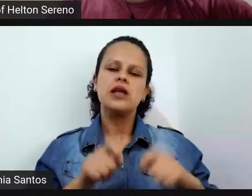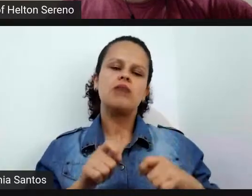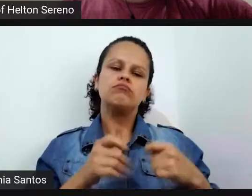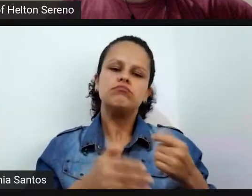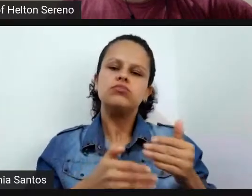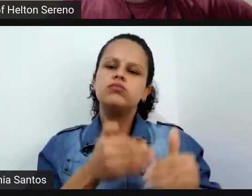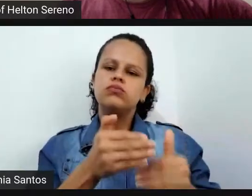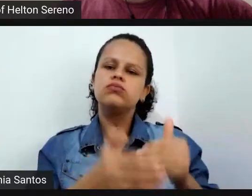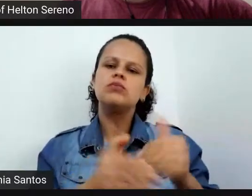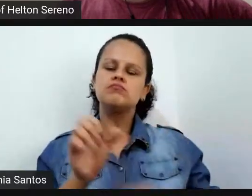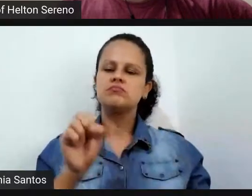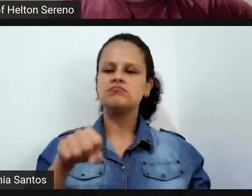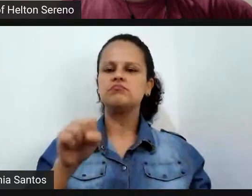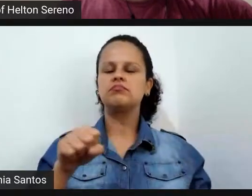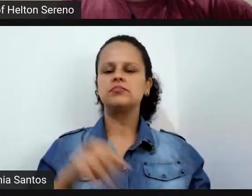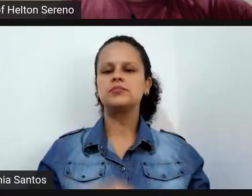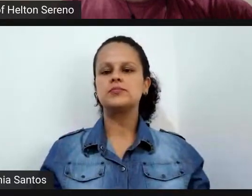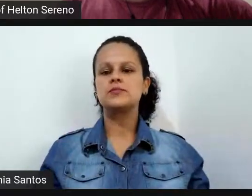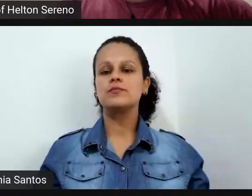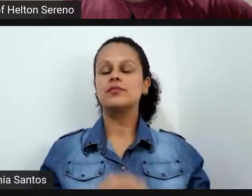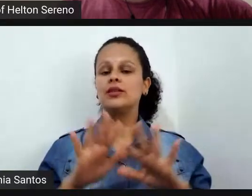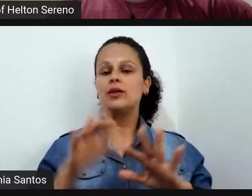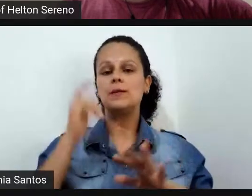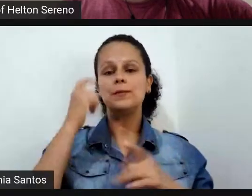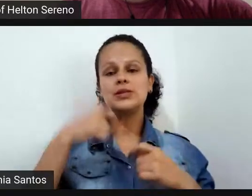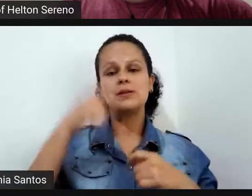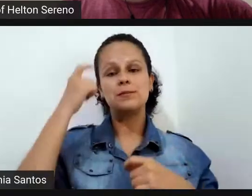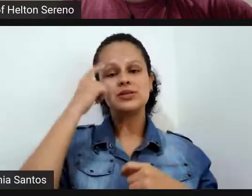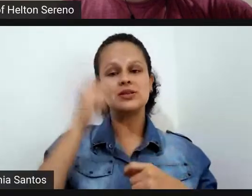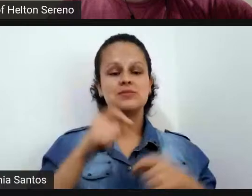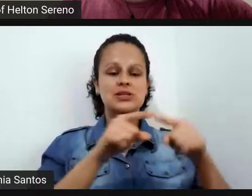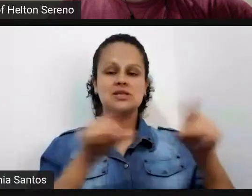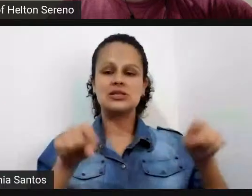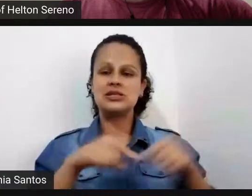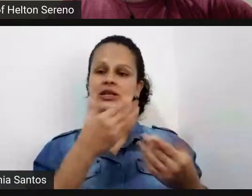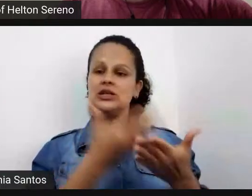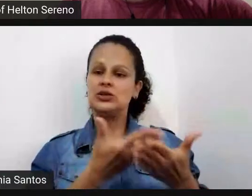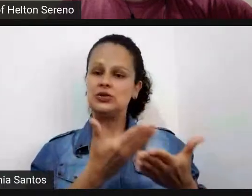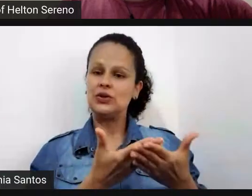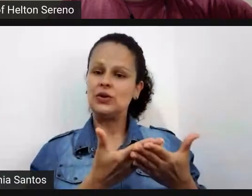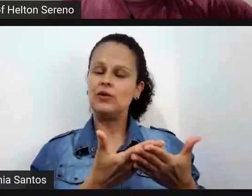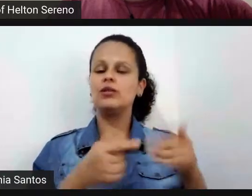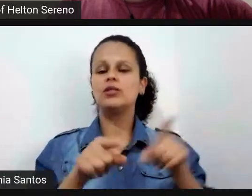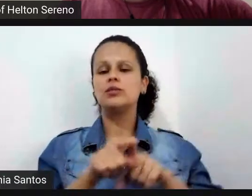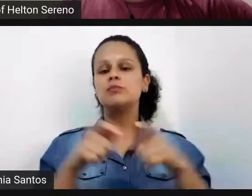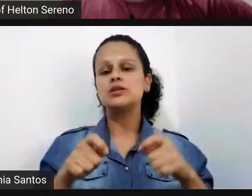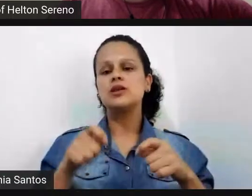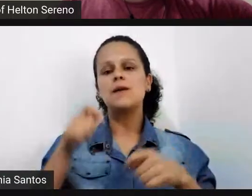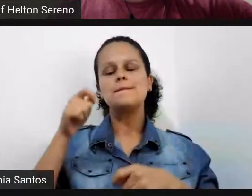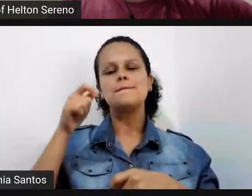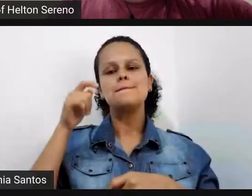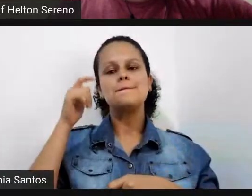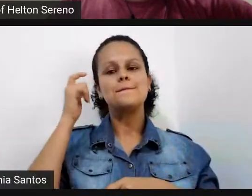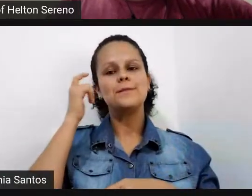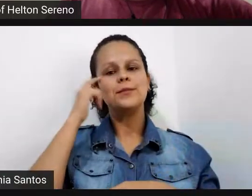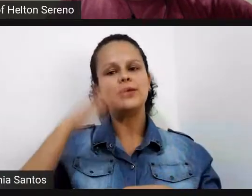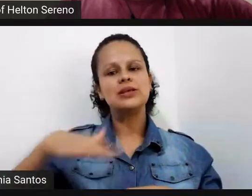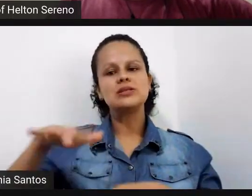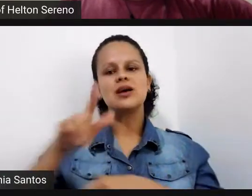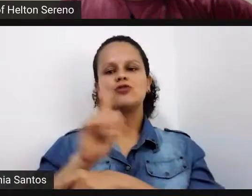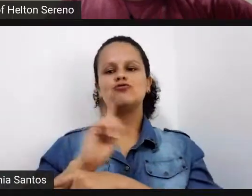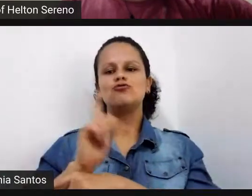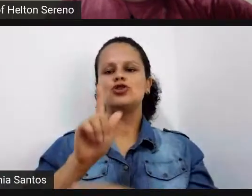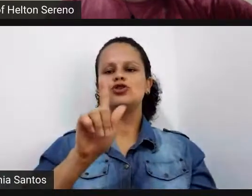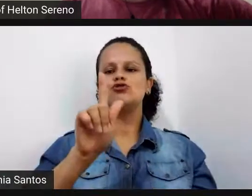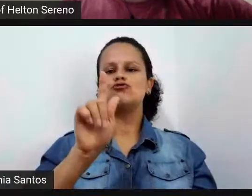fala muito sobre sala de aula mas é necessário também em determinados momentos falar sobre gestão é necessário falar o papel da gestão no